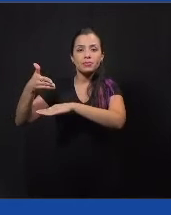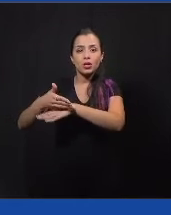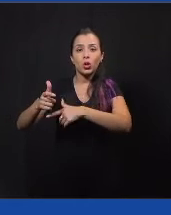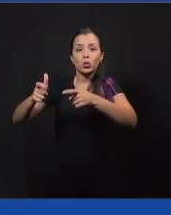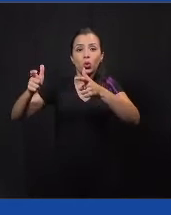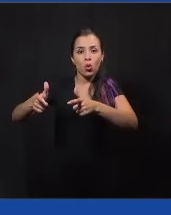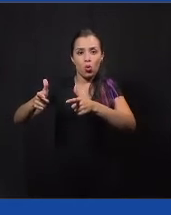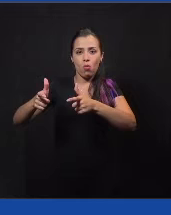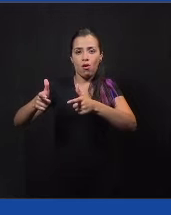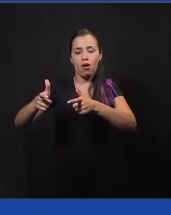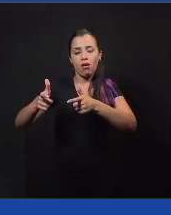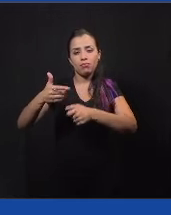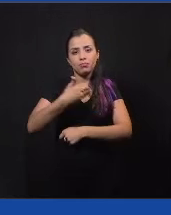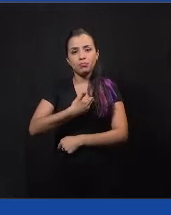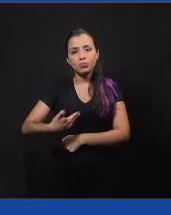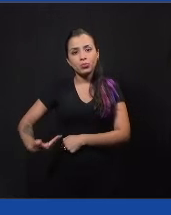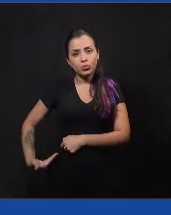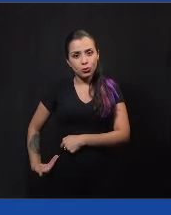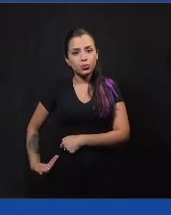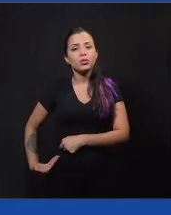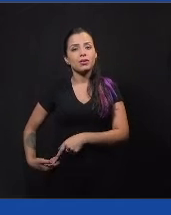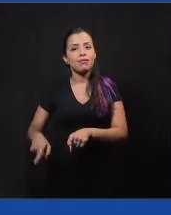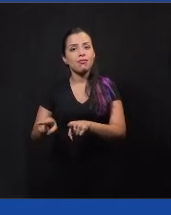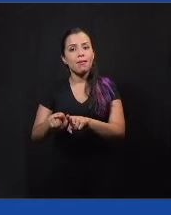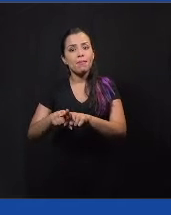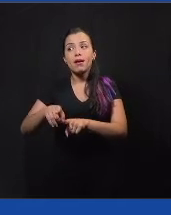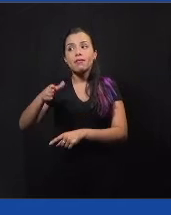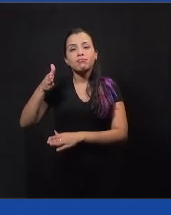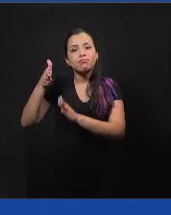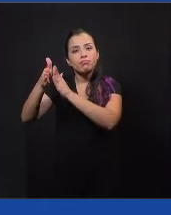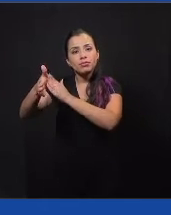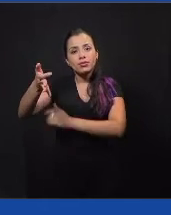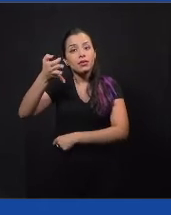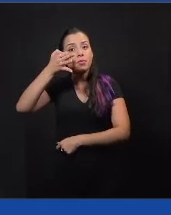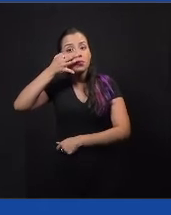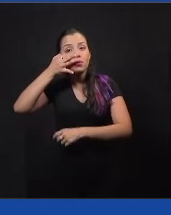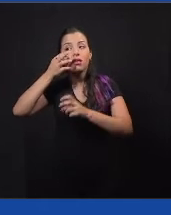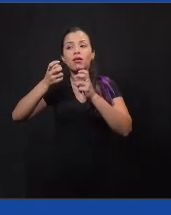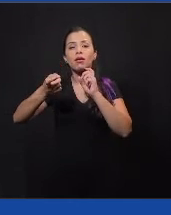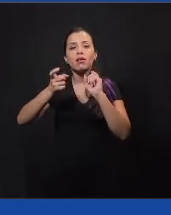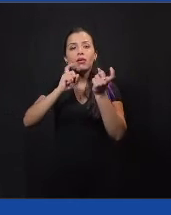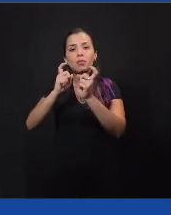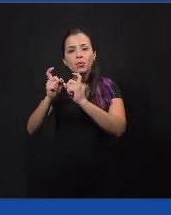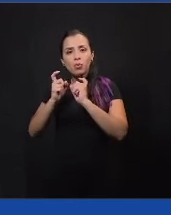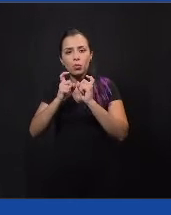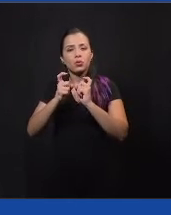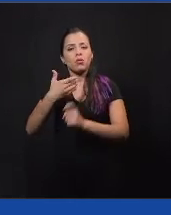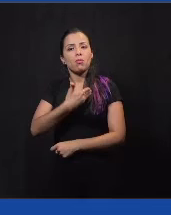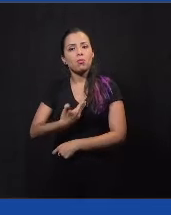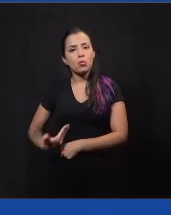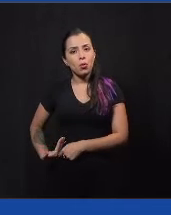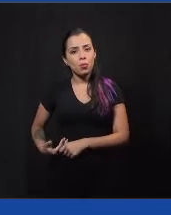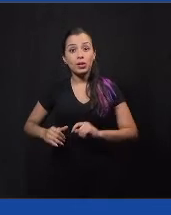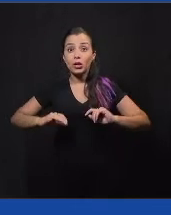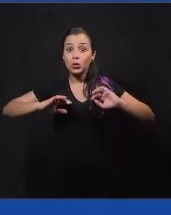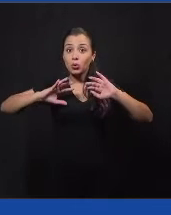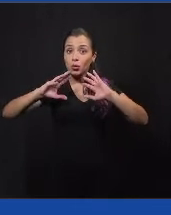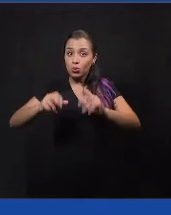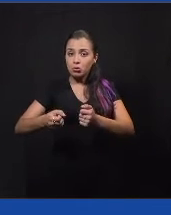públicos, na presença em audiências públicas, e tudo isso a gente tentou incentivar um pouco com o aplicativo de